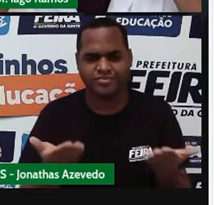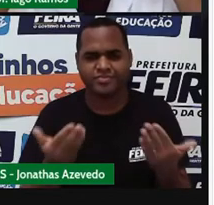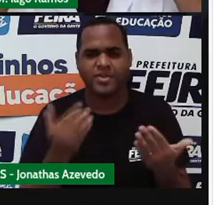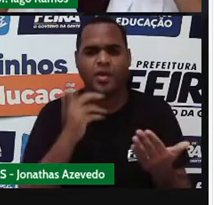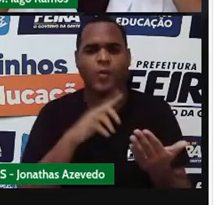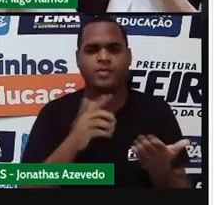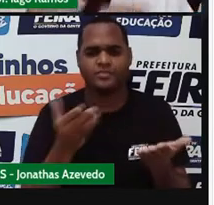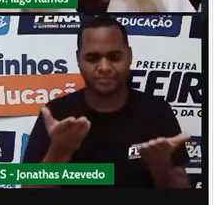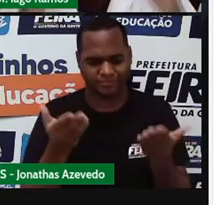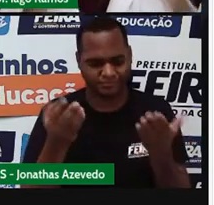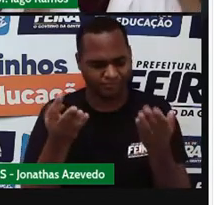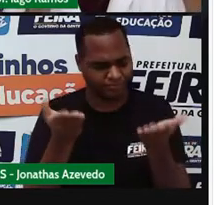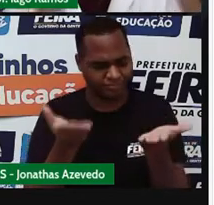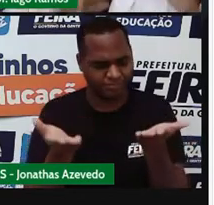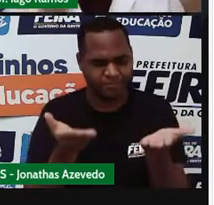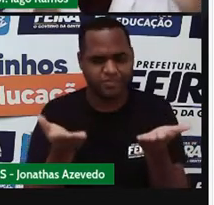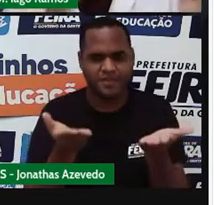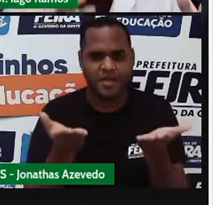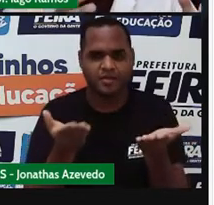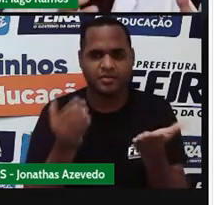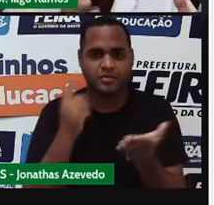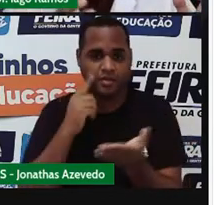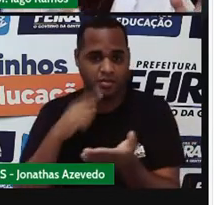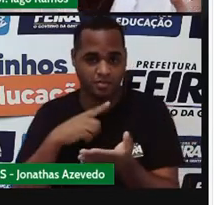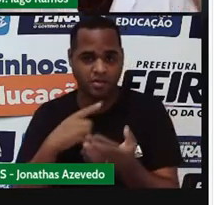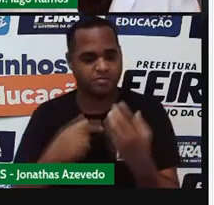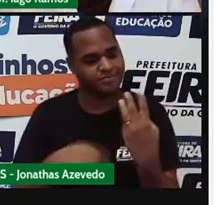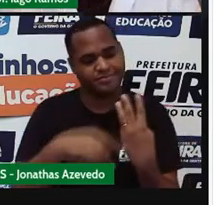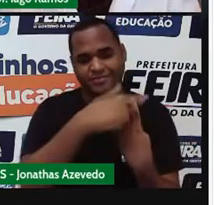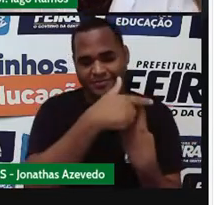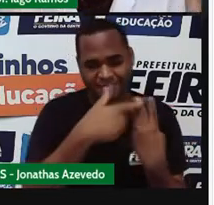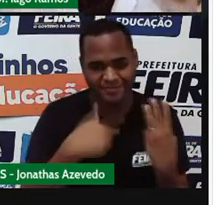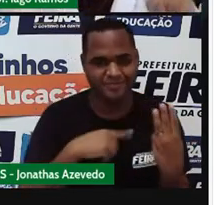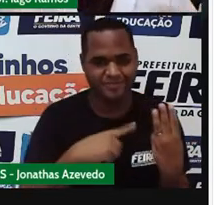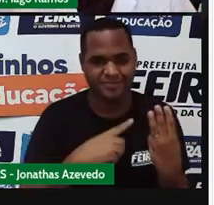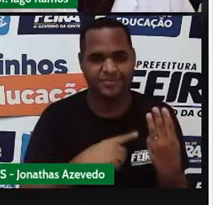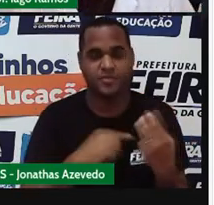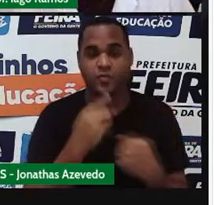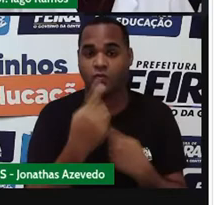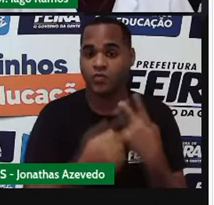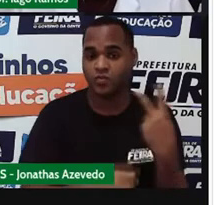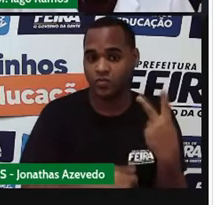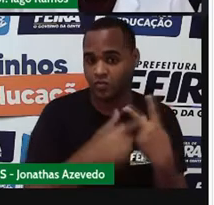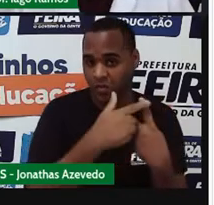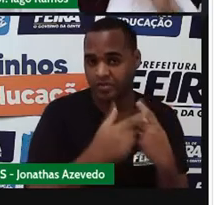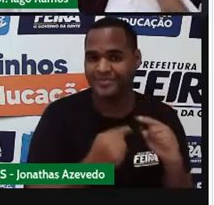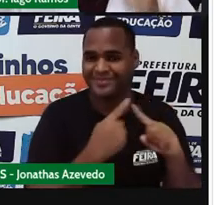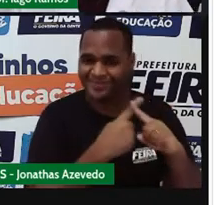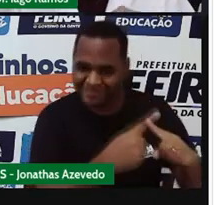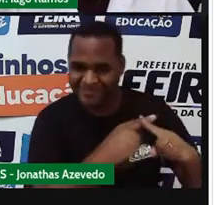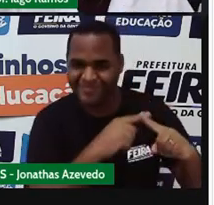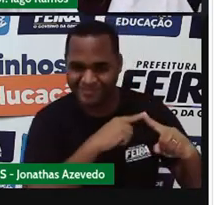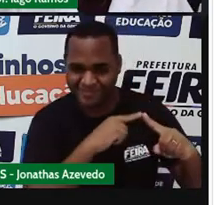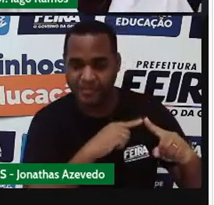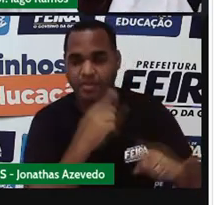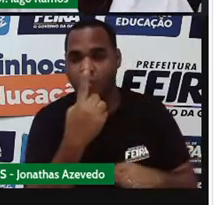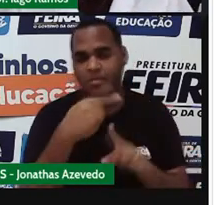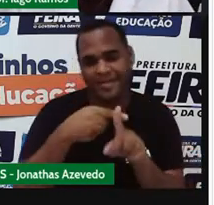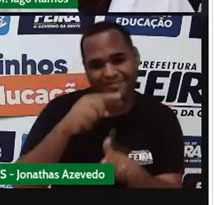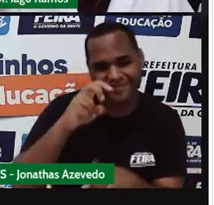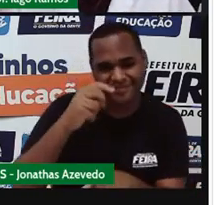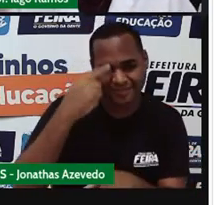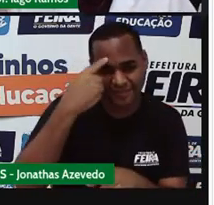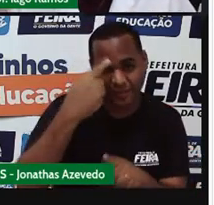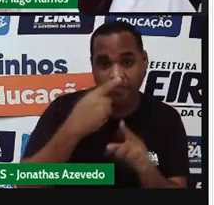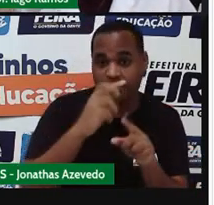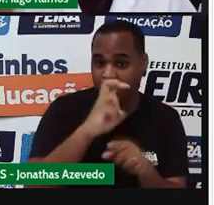ó? De um lado você tem três pezinhos, dois identificados com o X, um é cinco quilos,